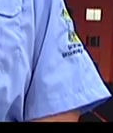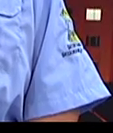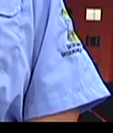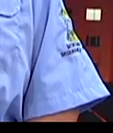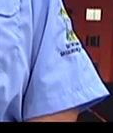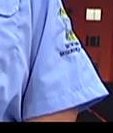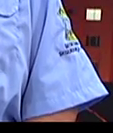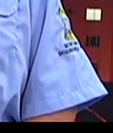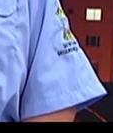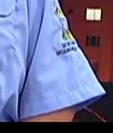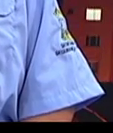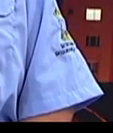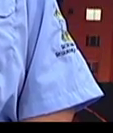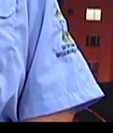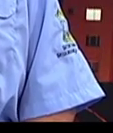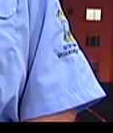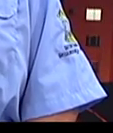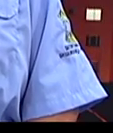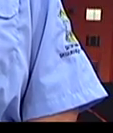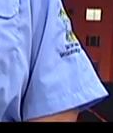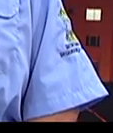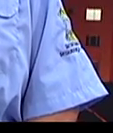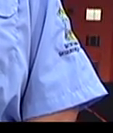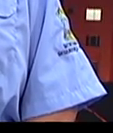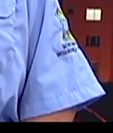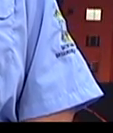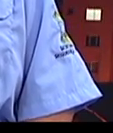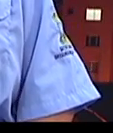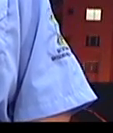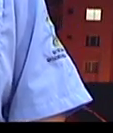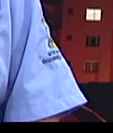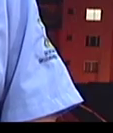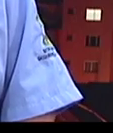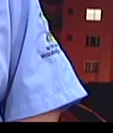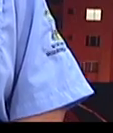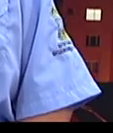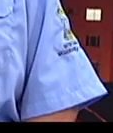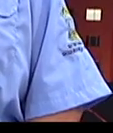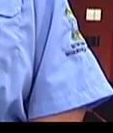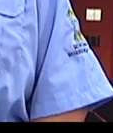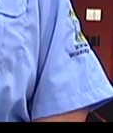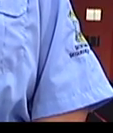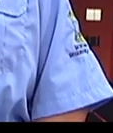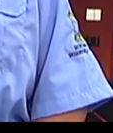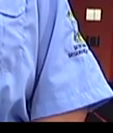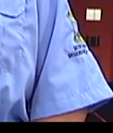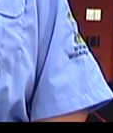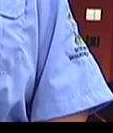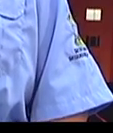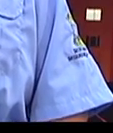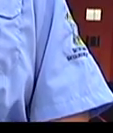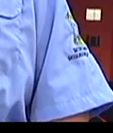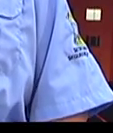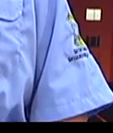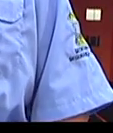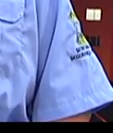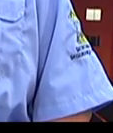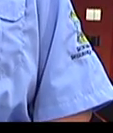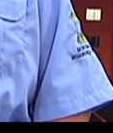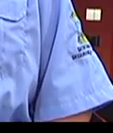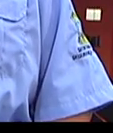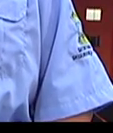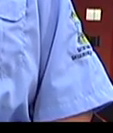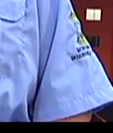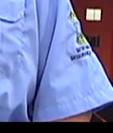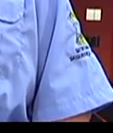Na operação Balada Segura, aqui em Passo Fundo, o condutor é convidado a fazer o teste do tilâmetro, onde, se ele fizer o teste e não aparecer